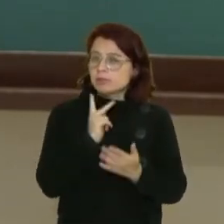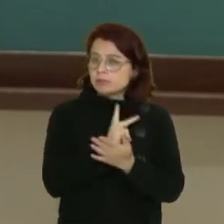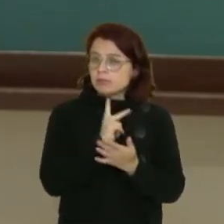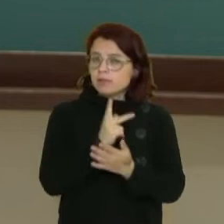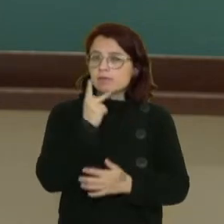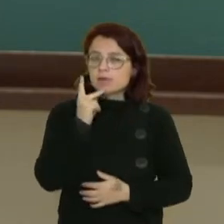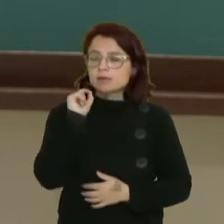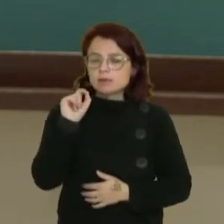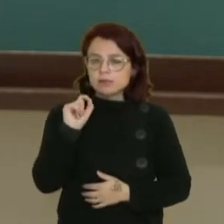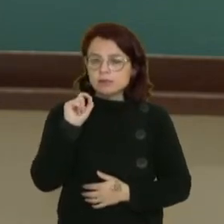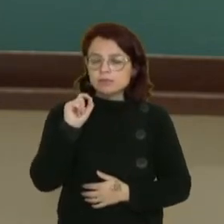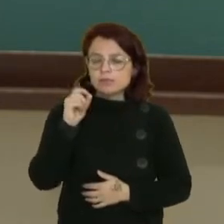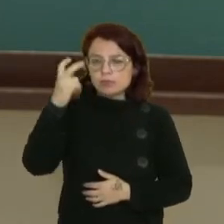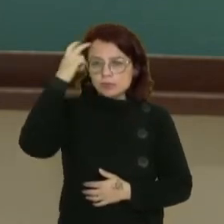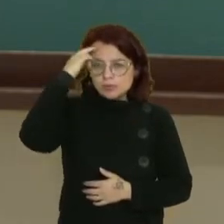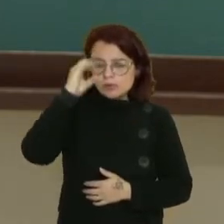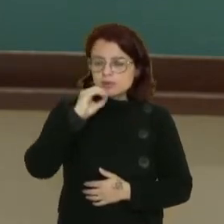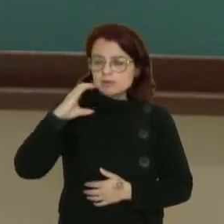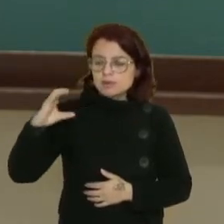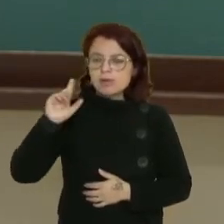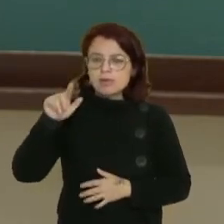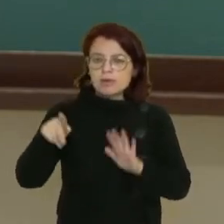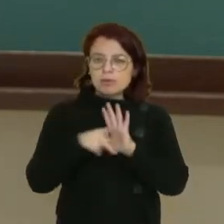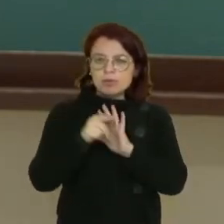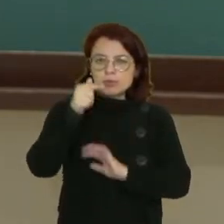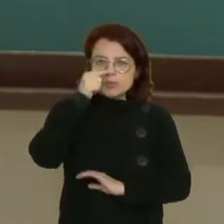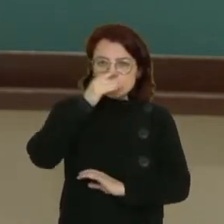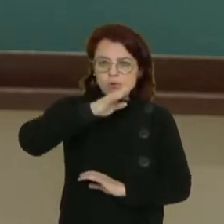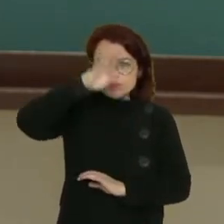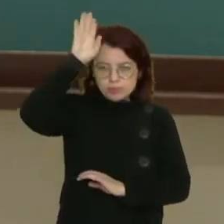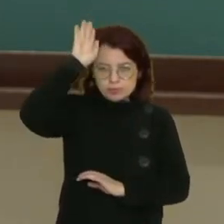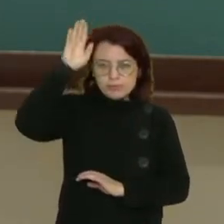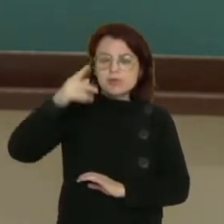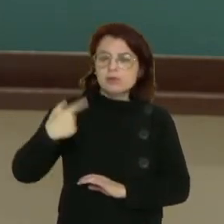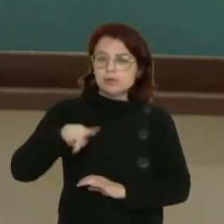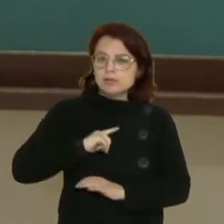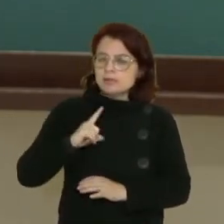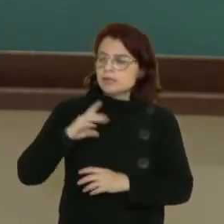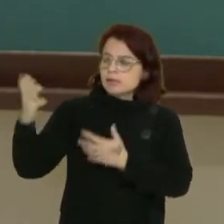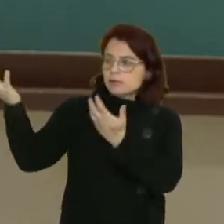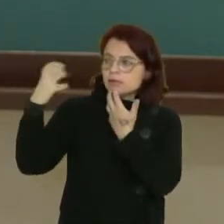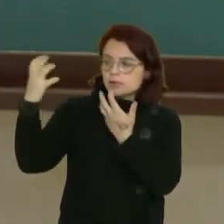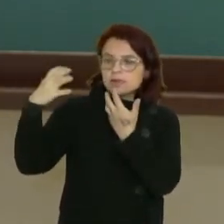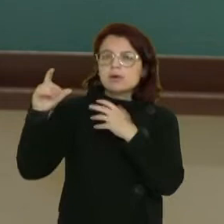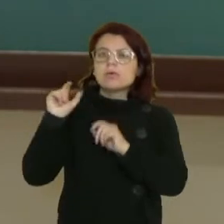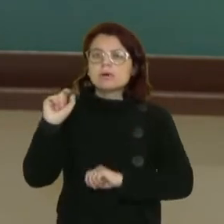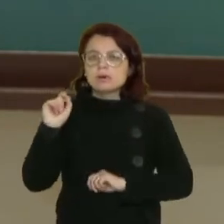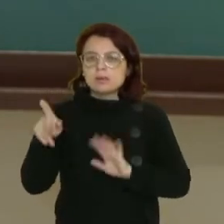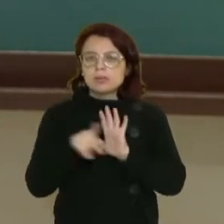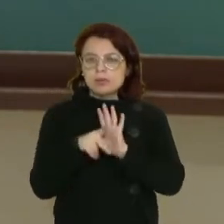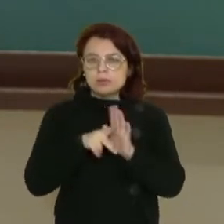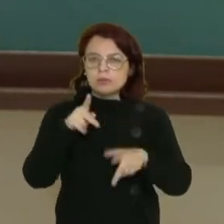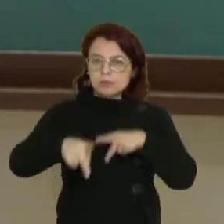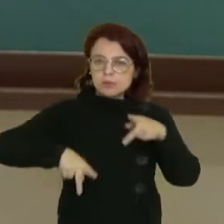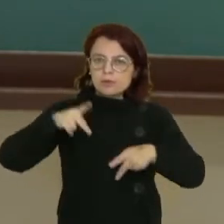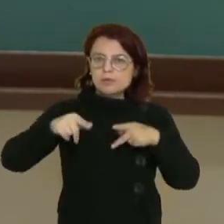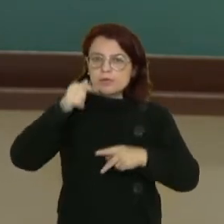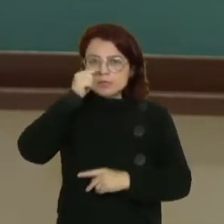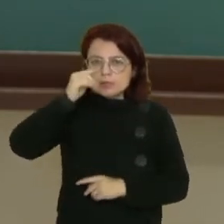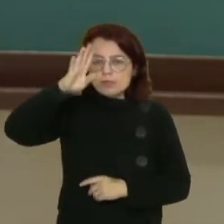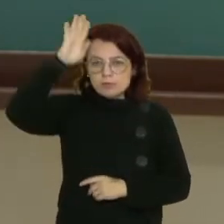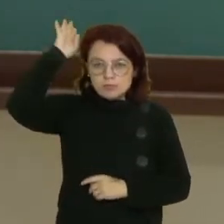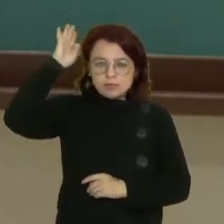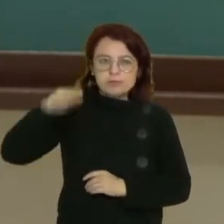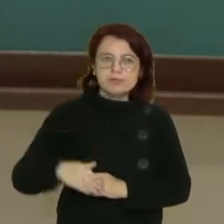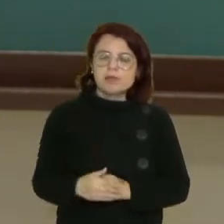que a cultura ocidental é greco-romana, que significa dizer que temos muita influência dos povos gregos e romanos. Qual